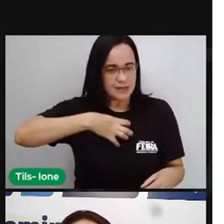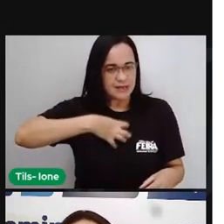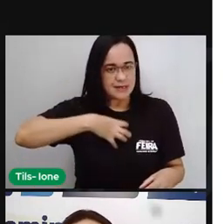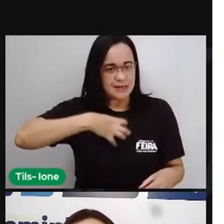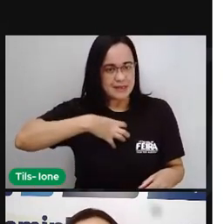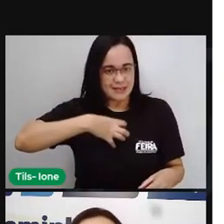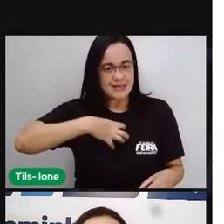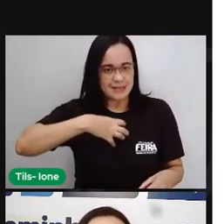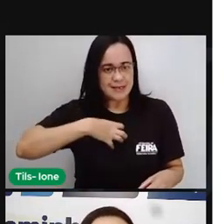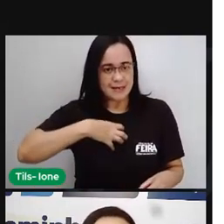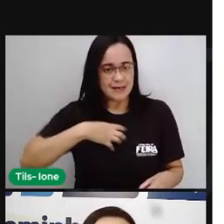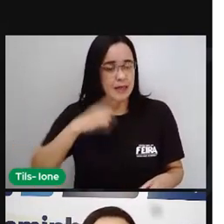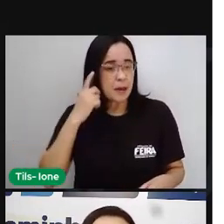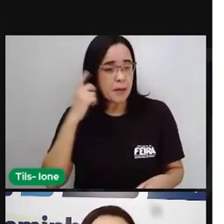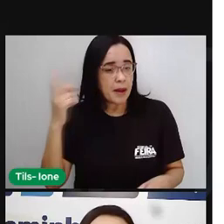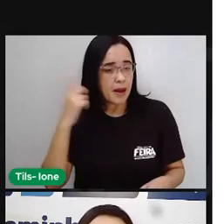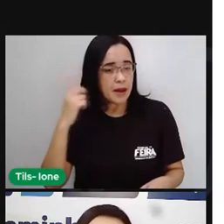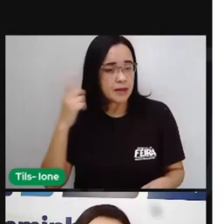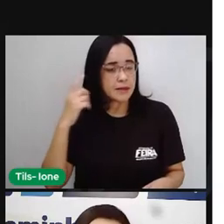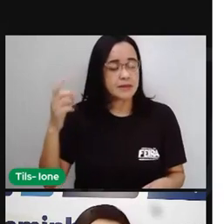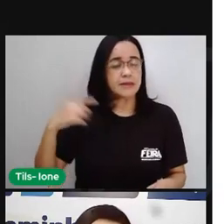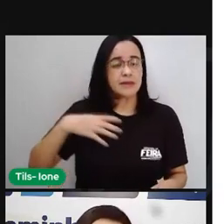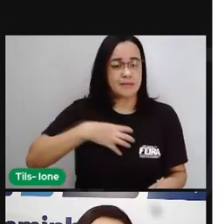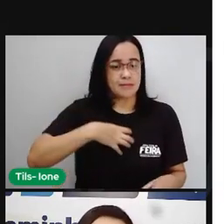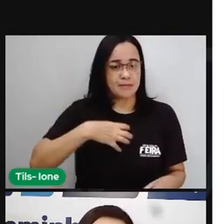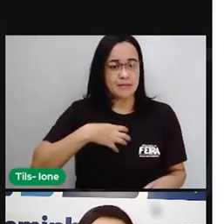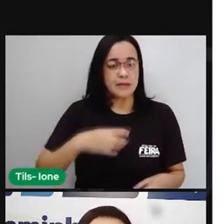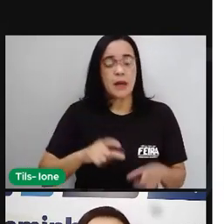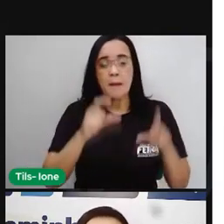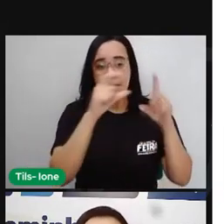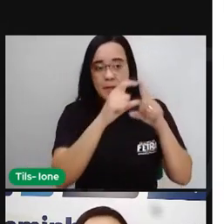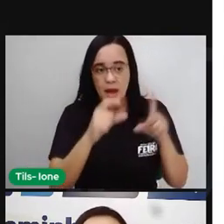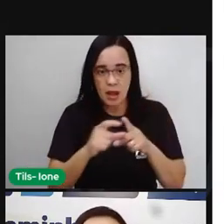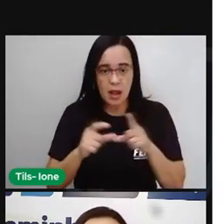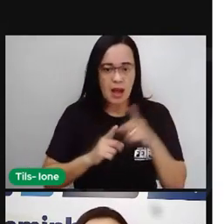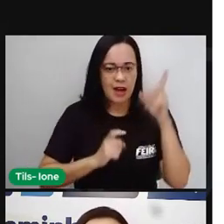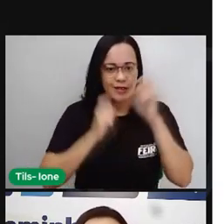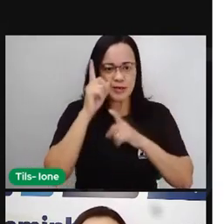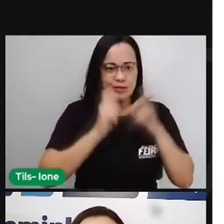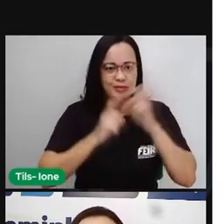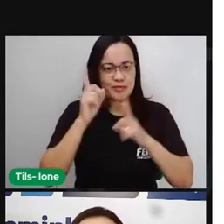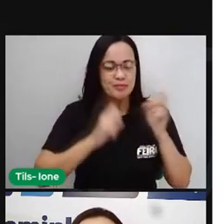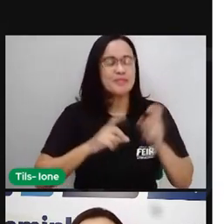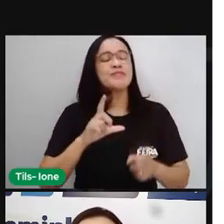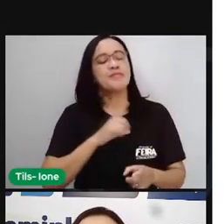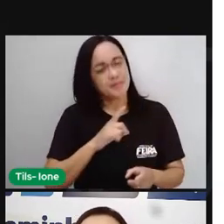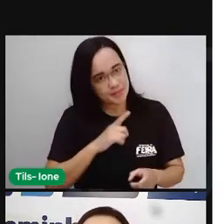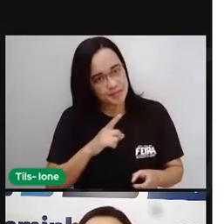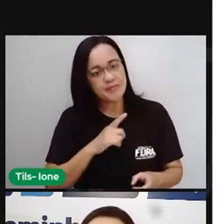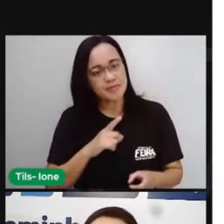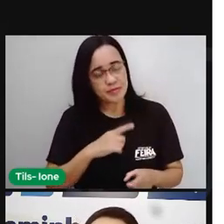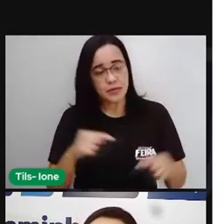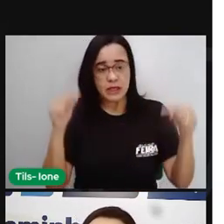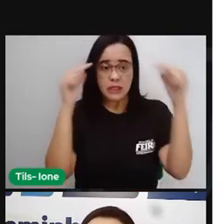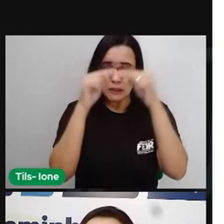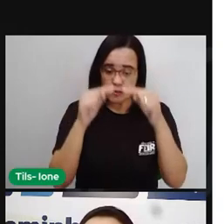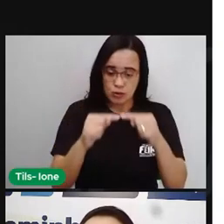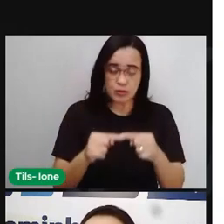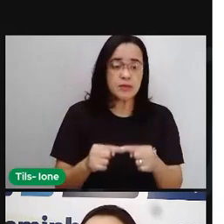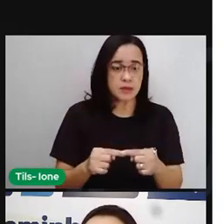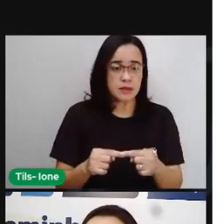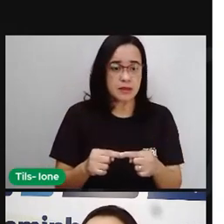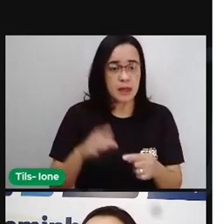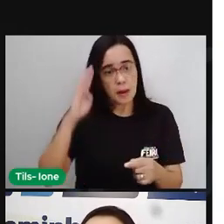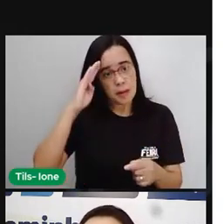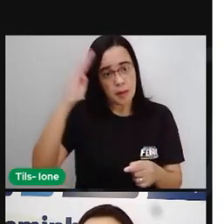aproximação sonora entre palavras ou expressões. Então normalmente a rima aí existe um som, uma combinação. Que aparece